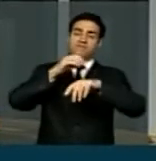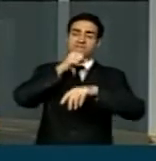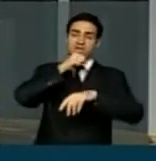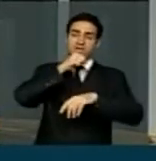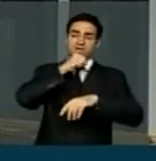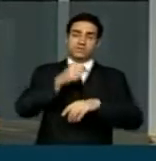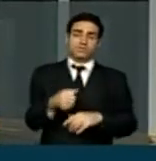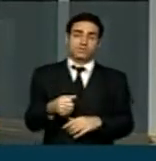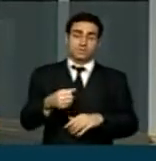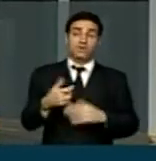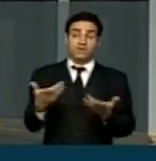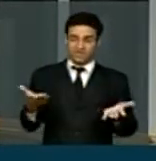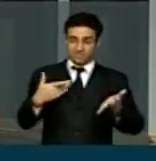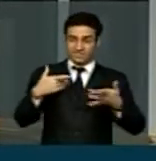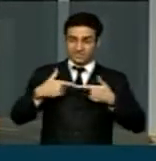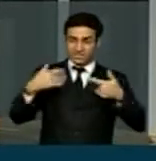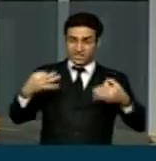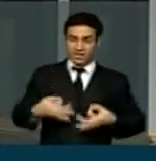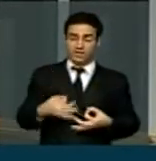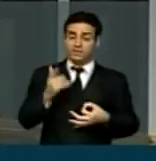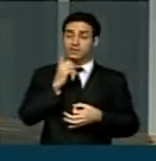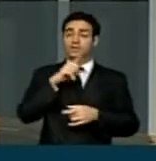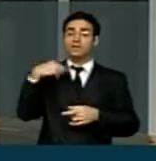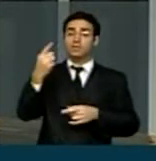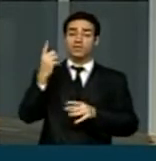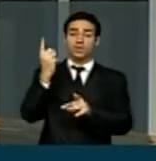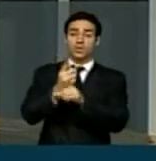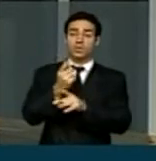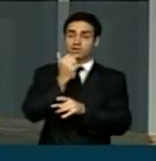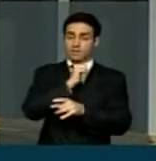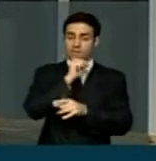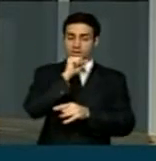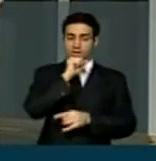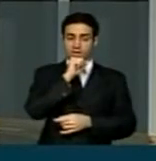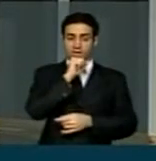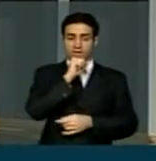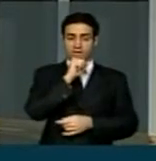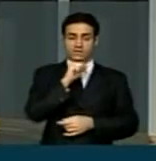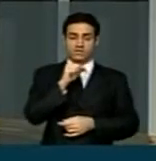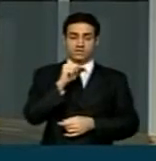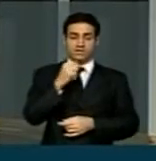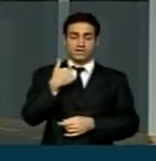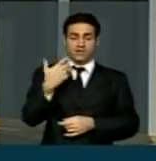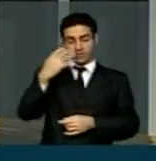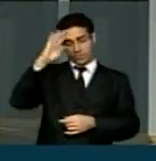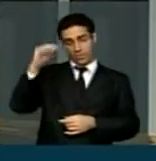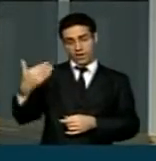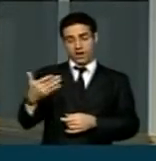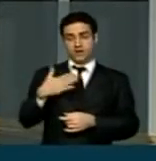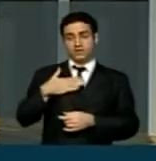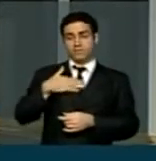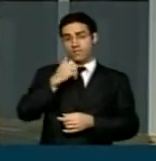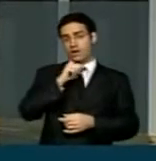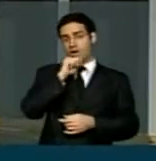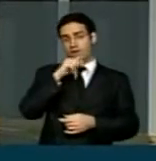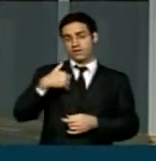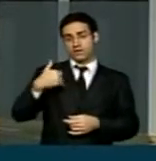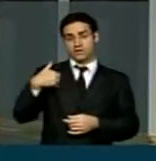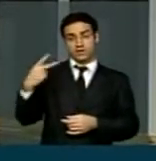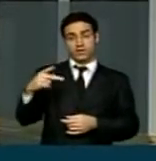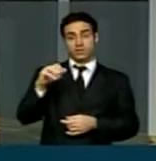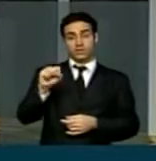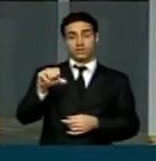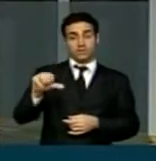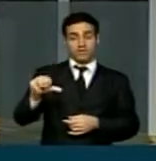que é justo eu chegar quando encontrar minha mãe? E eu faço aqui homenagem a minha mãe com 89 anos